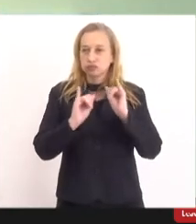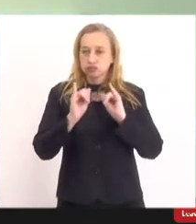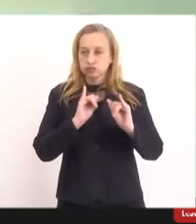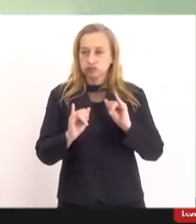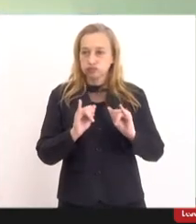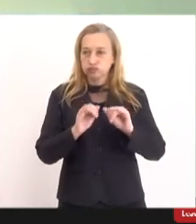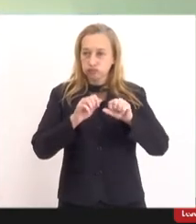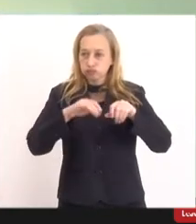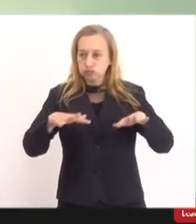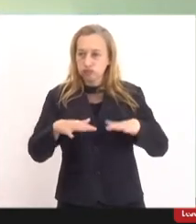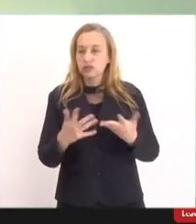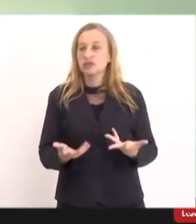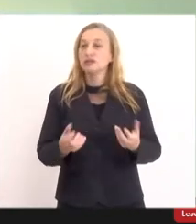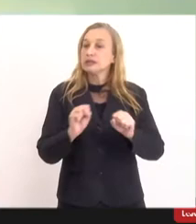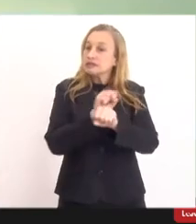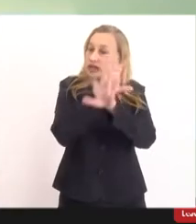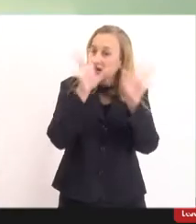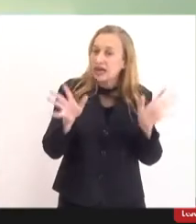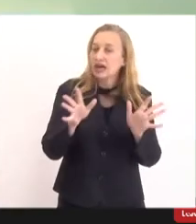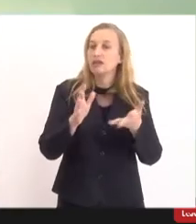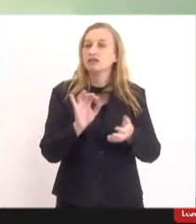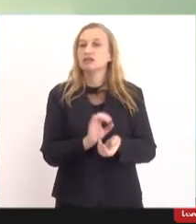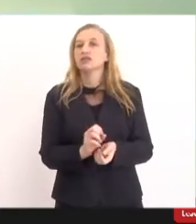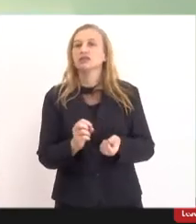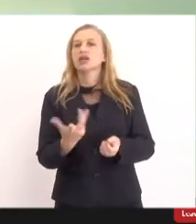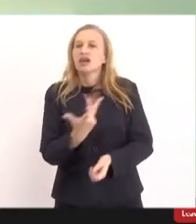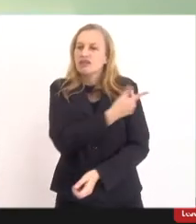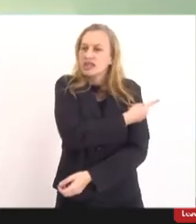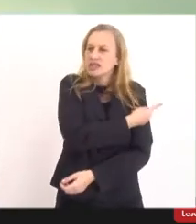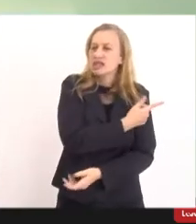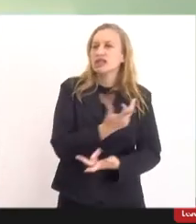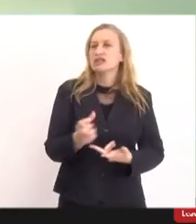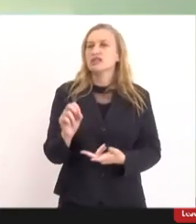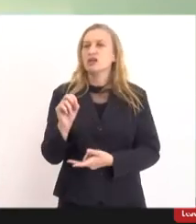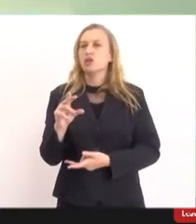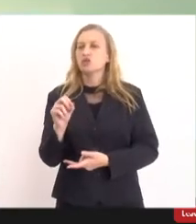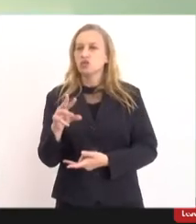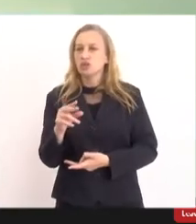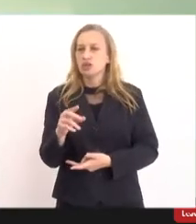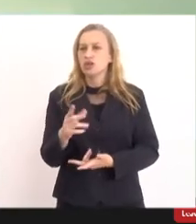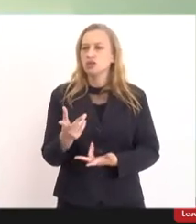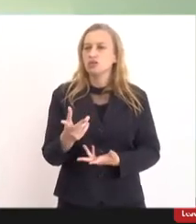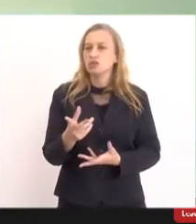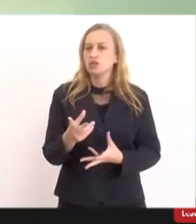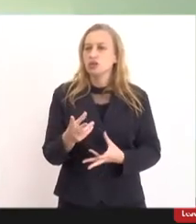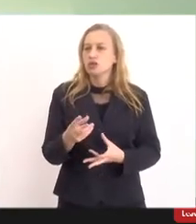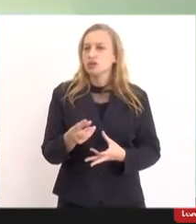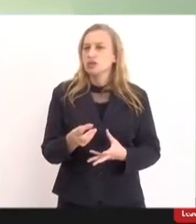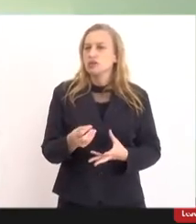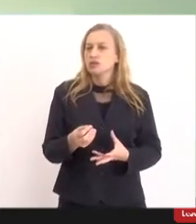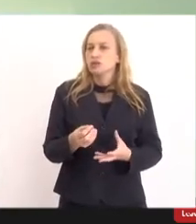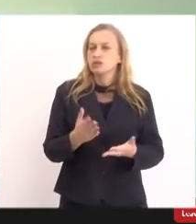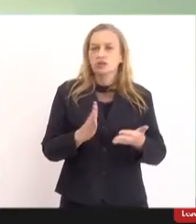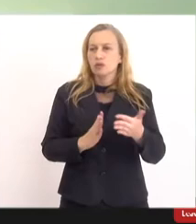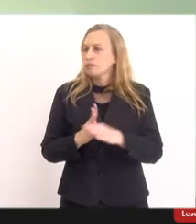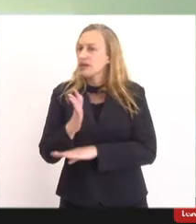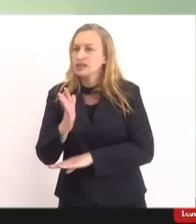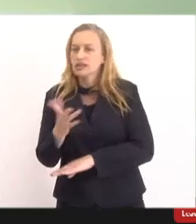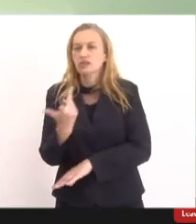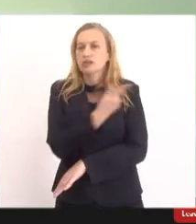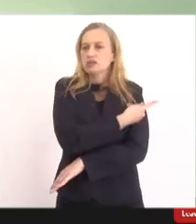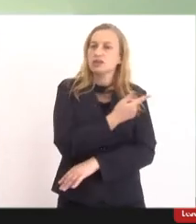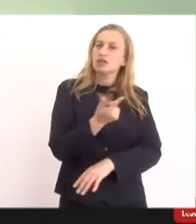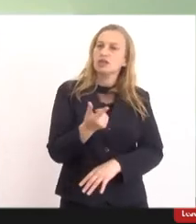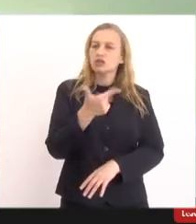claro. Então, a vacinação, as variantes estão escapando dessas vacinas, que foram feitas com a cepa de 2020.